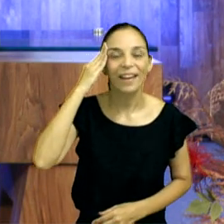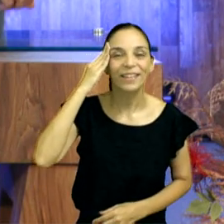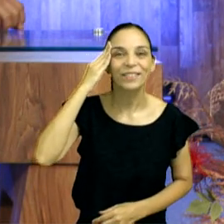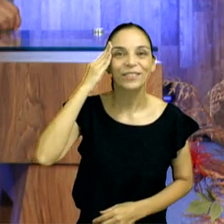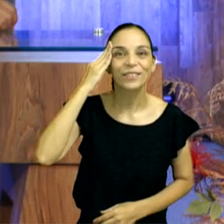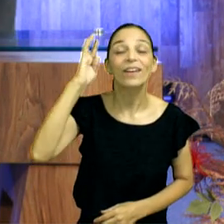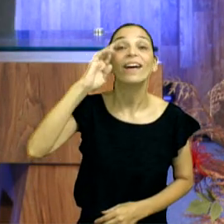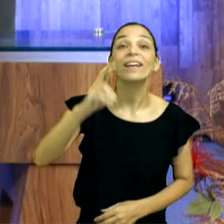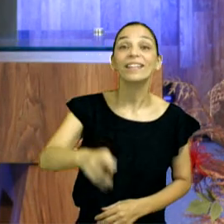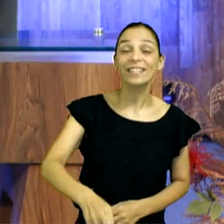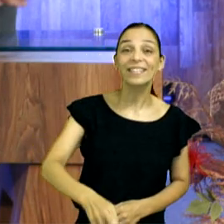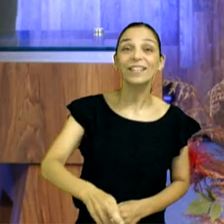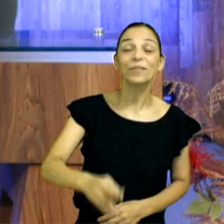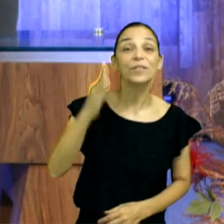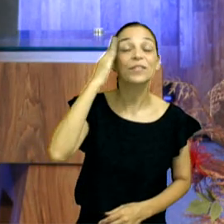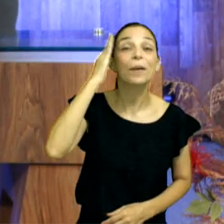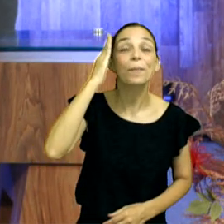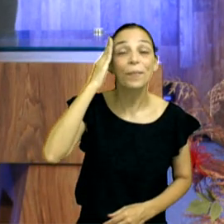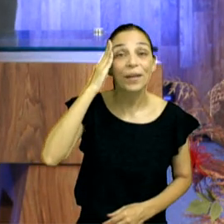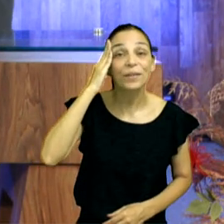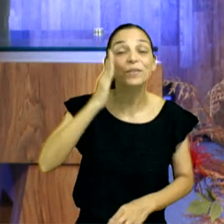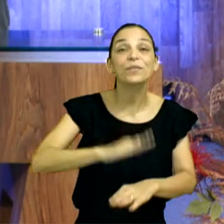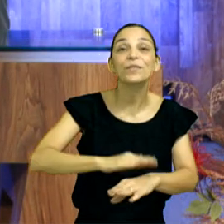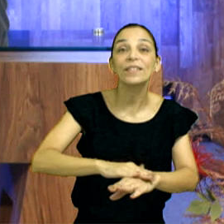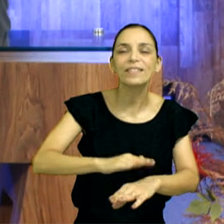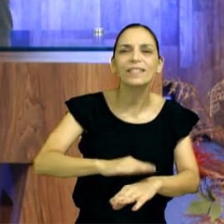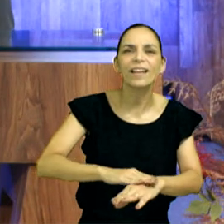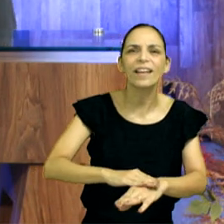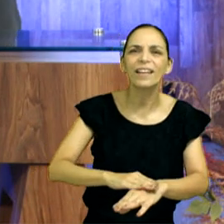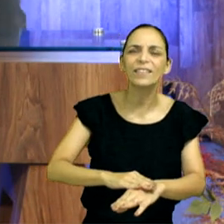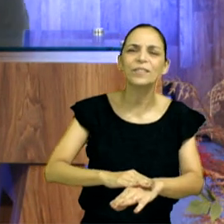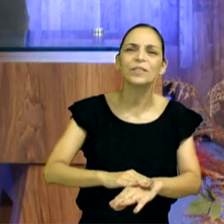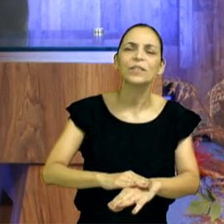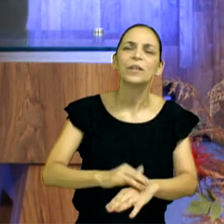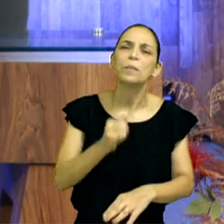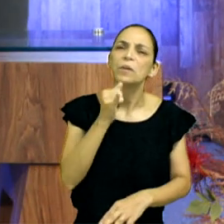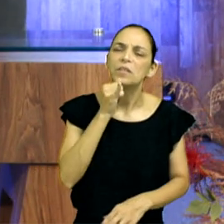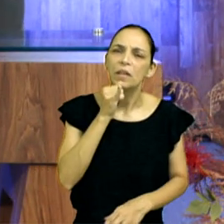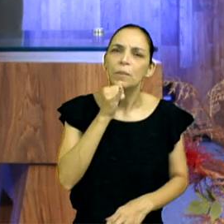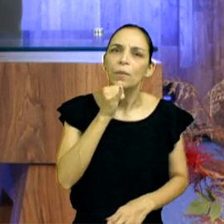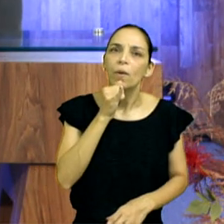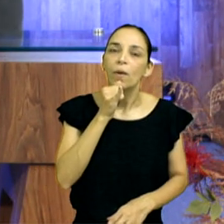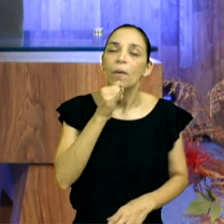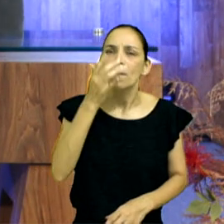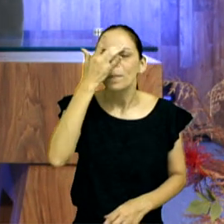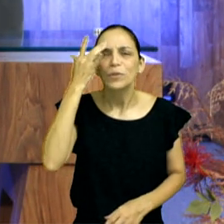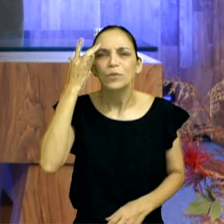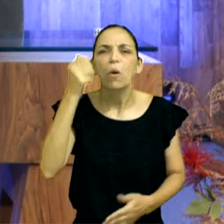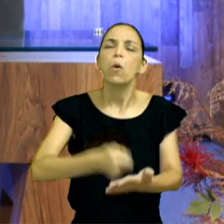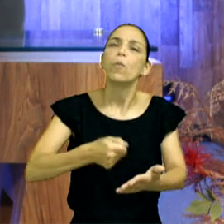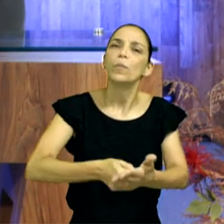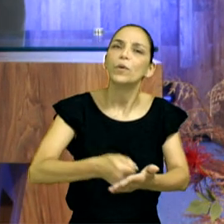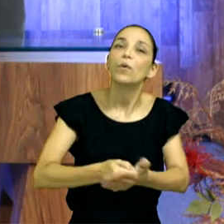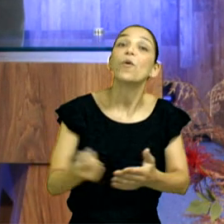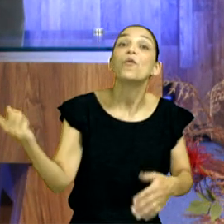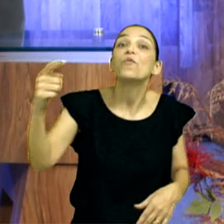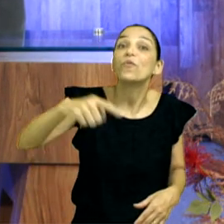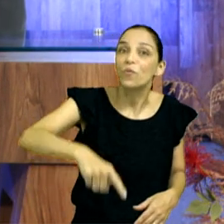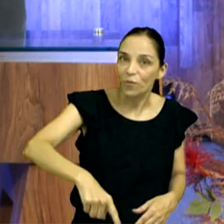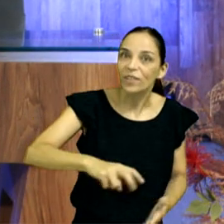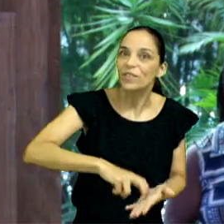Razão. Saber o que você está fazendo. Alguém te obrigou a vir nessa manhã à igreja? Sim ou não? Opa.